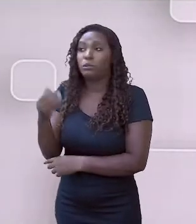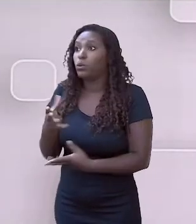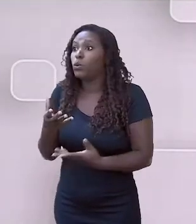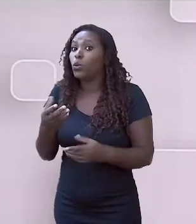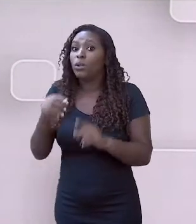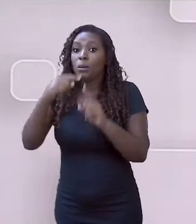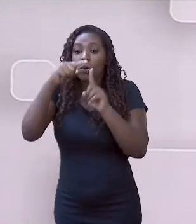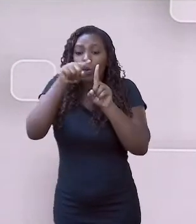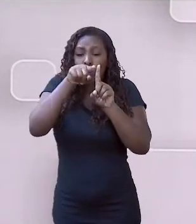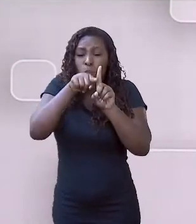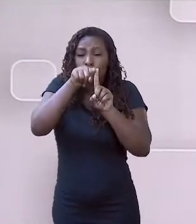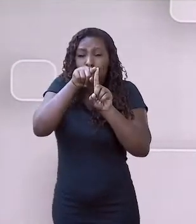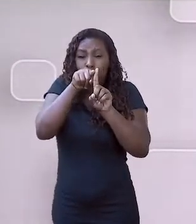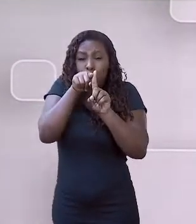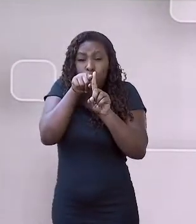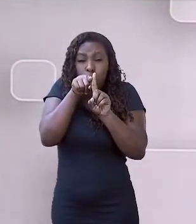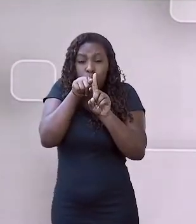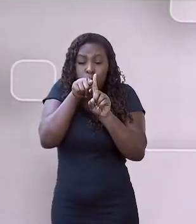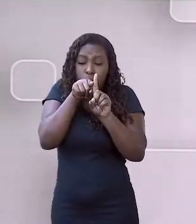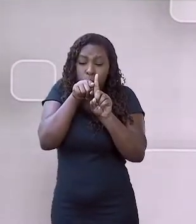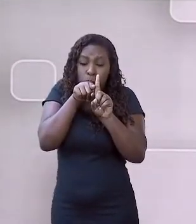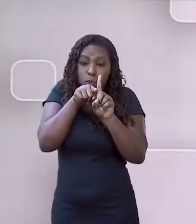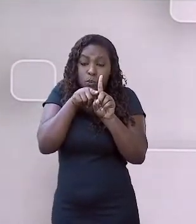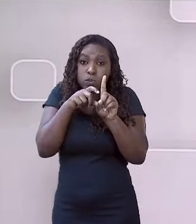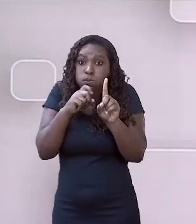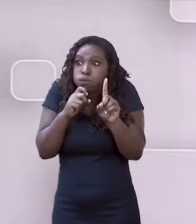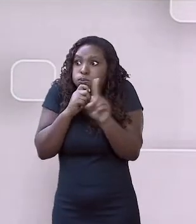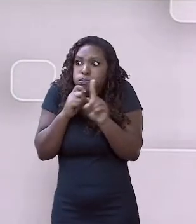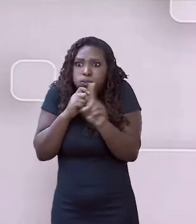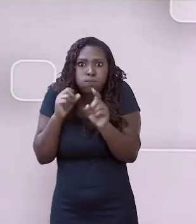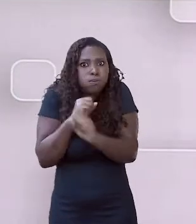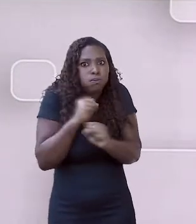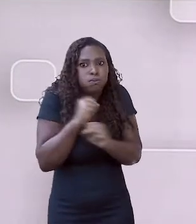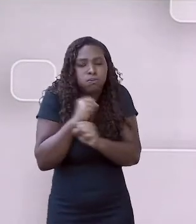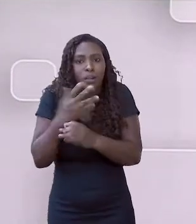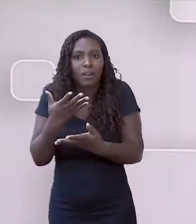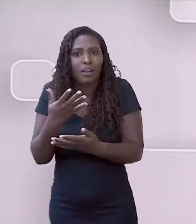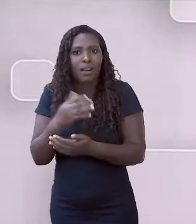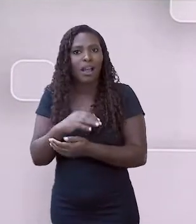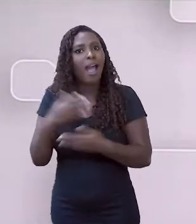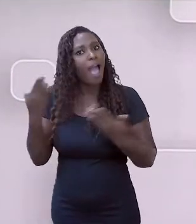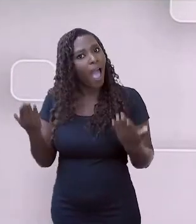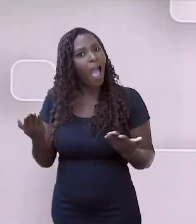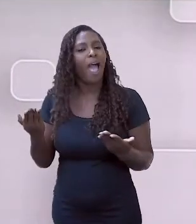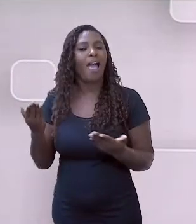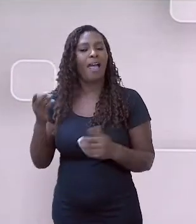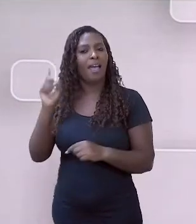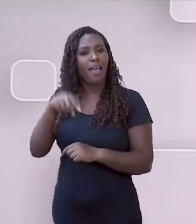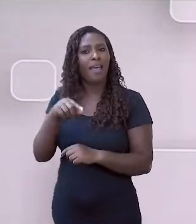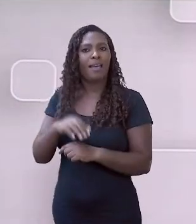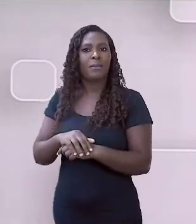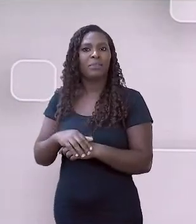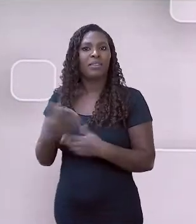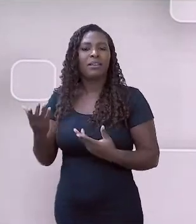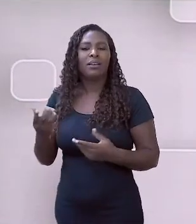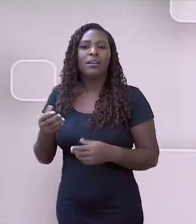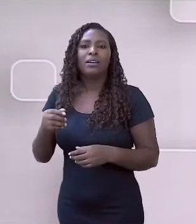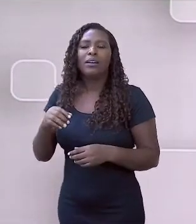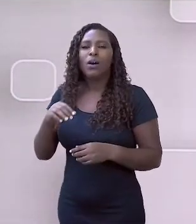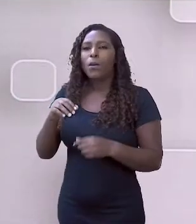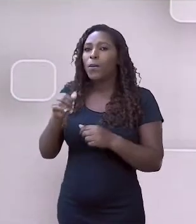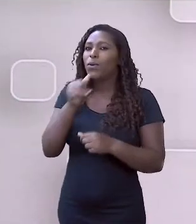na Sibéria, tá? O inverno dura